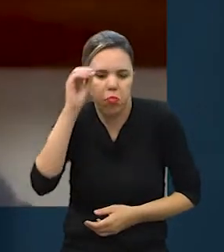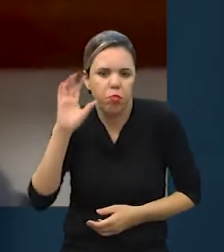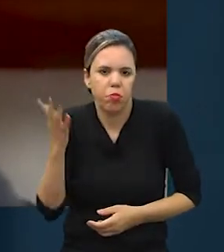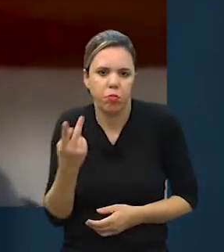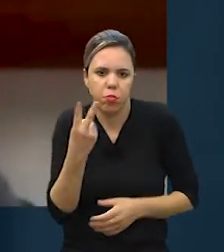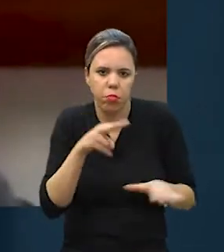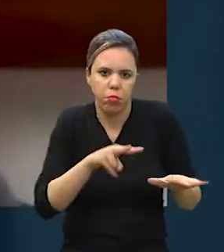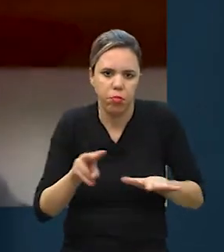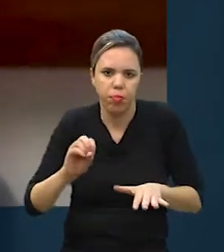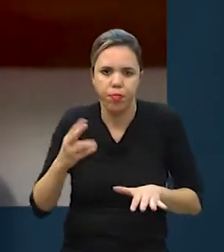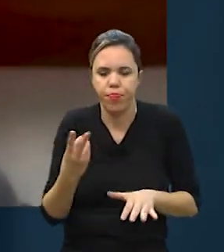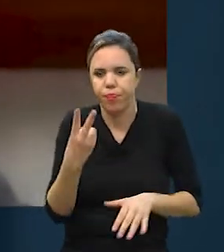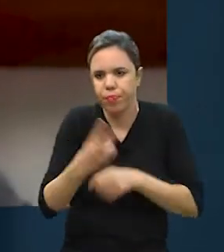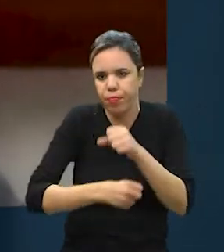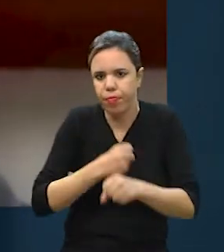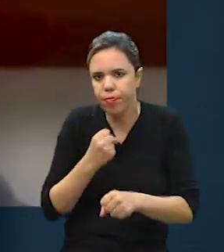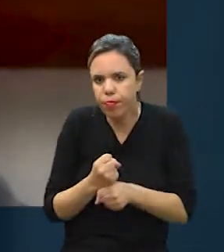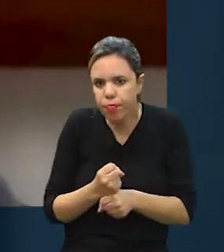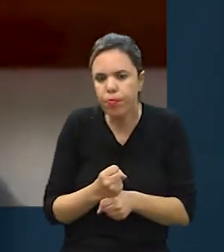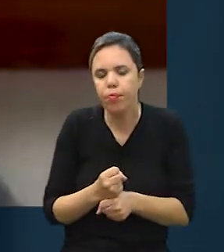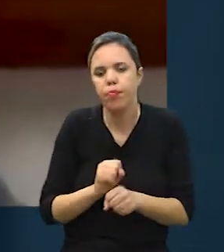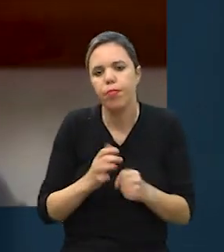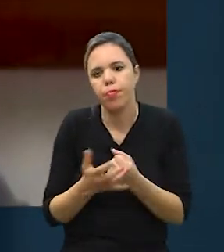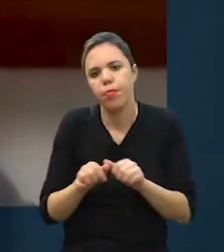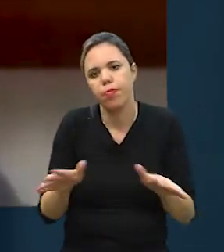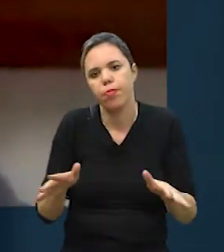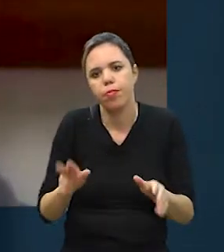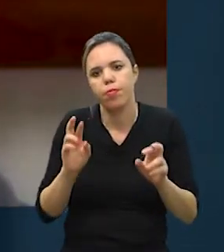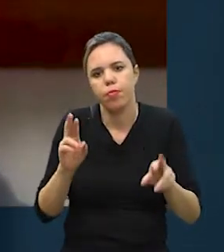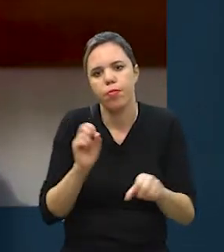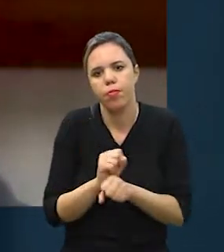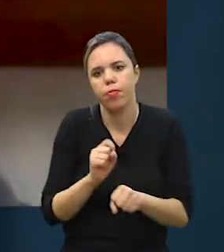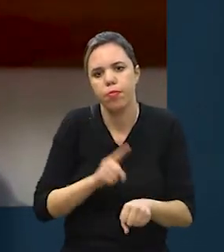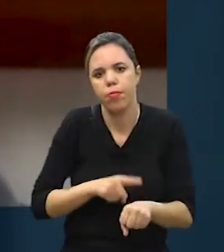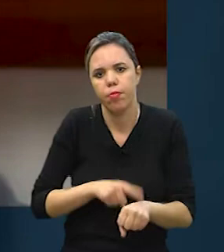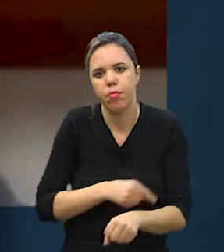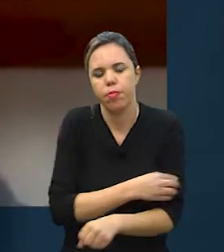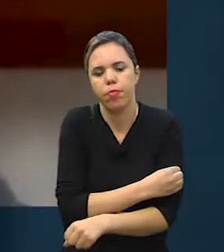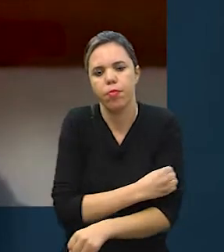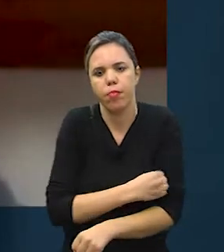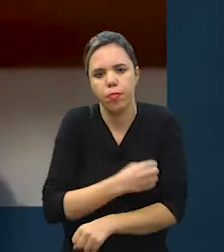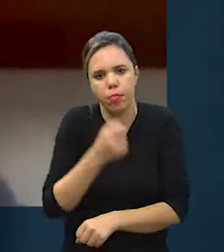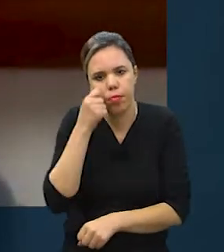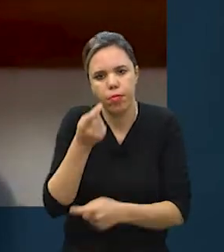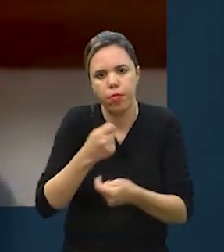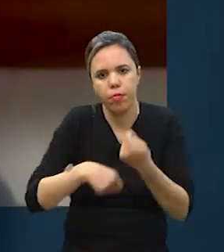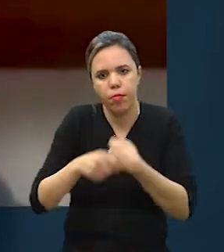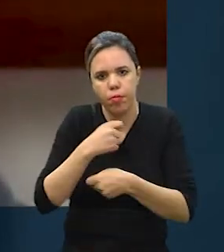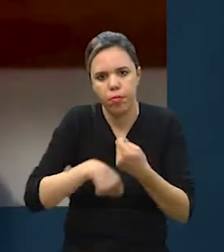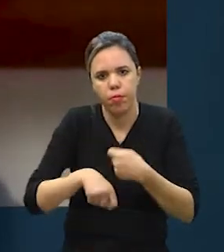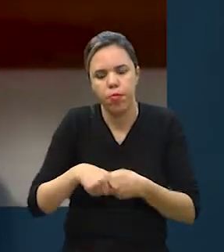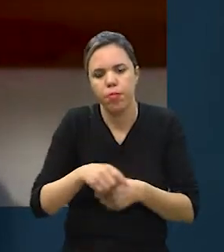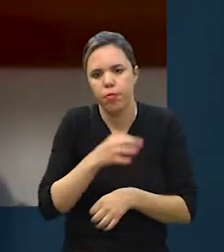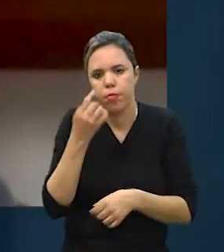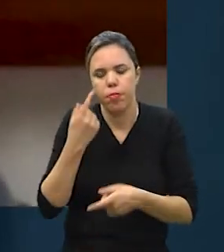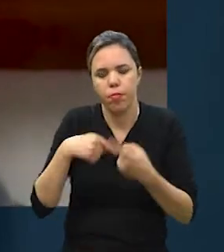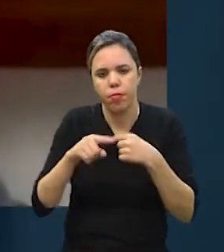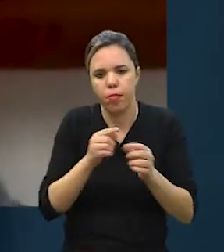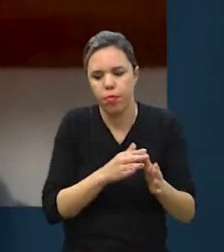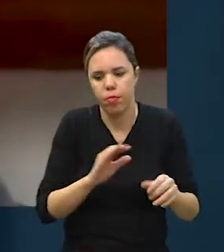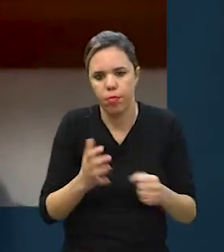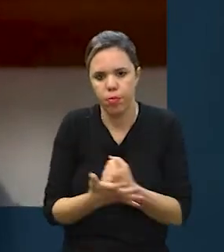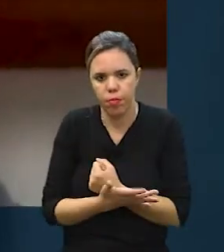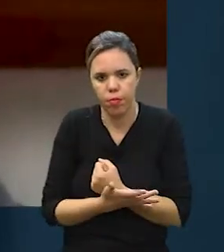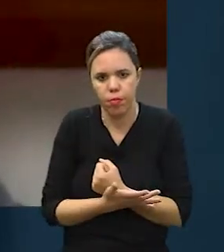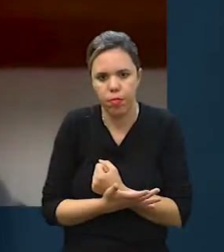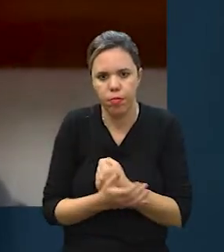sabia se ia ser duas semanas ou dois anos de pandemia. Então, esperamos um tempo, quando vimos que o mercado ia ser propício, mesmo